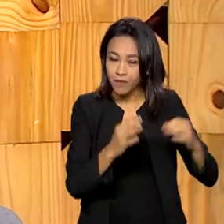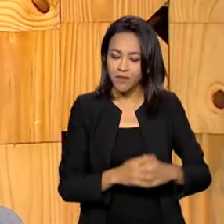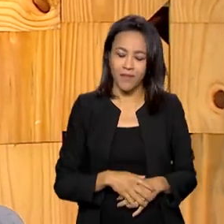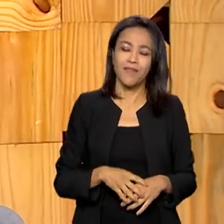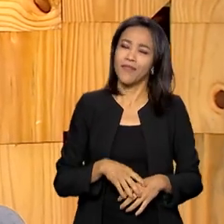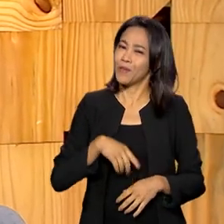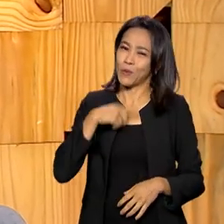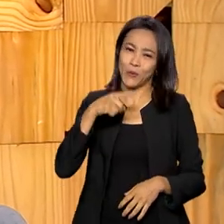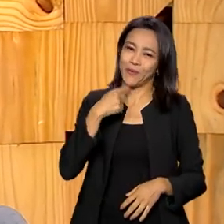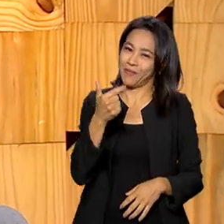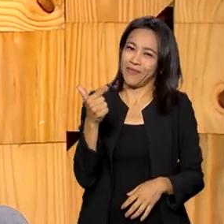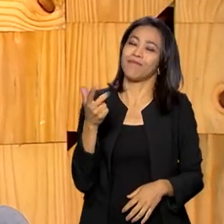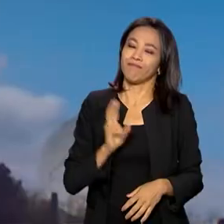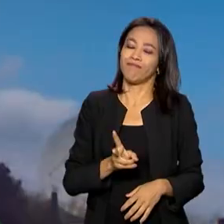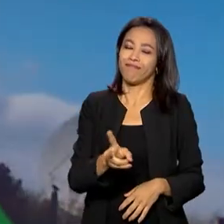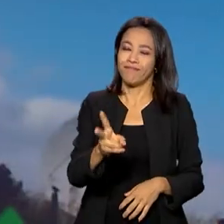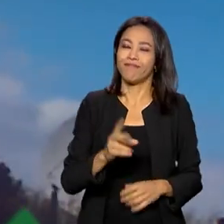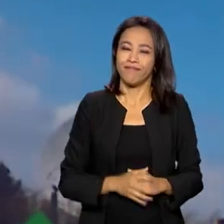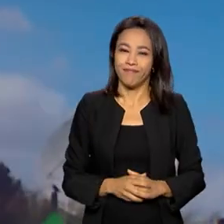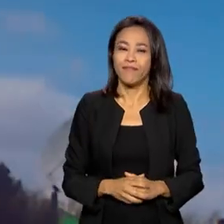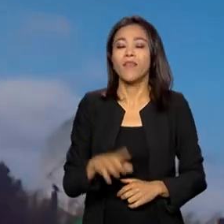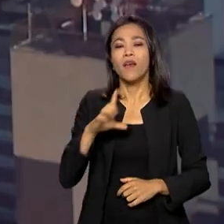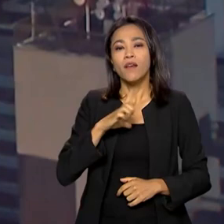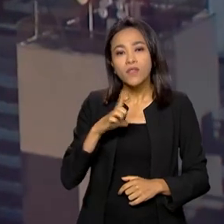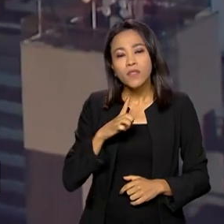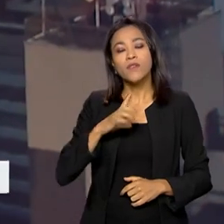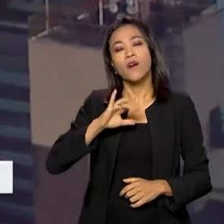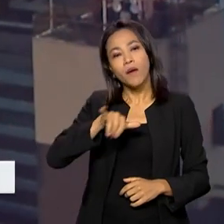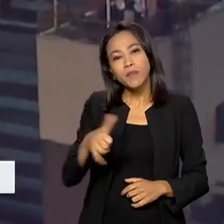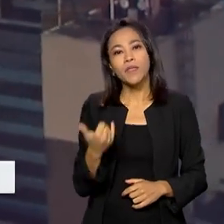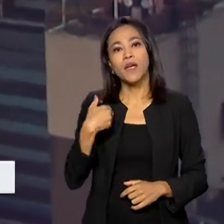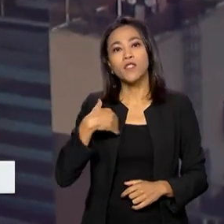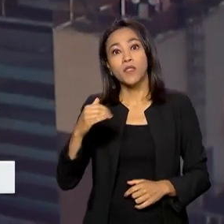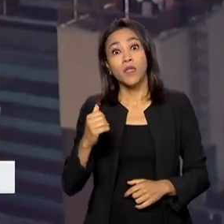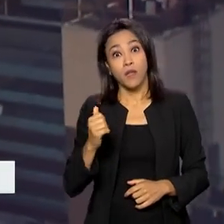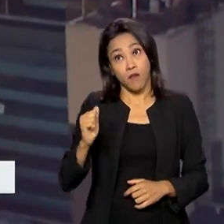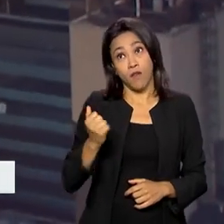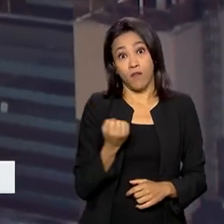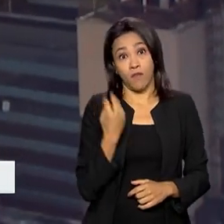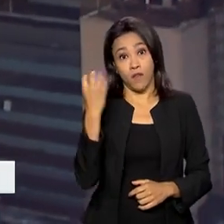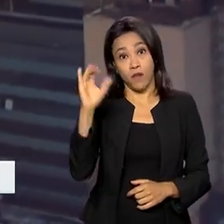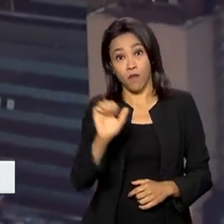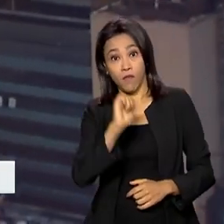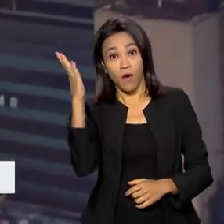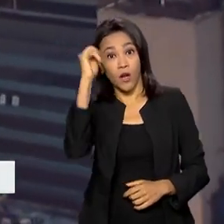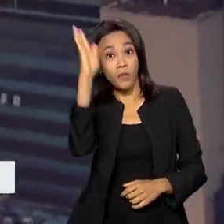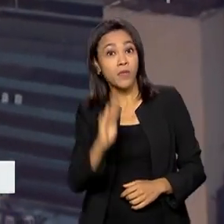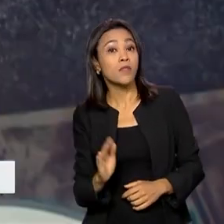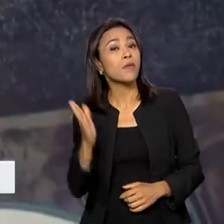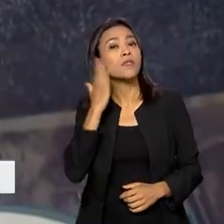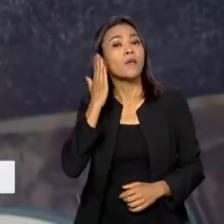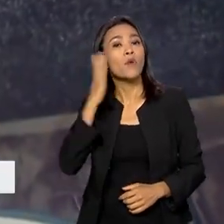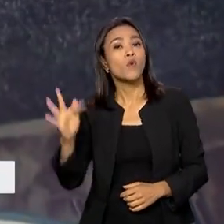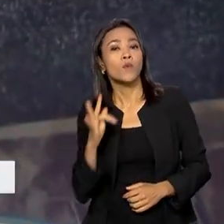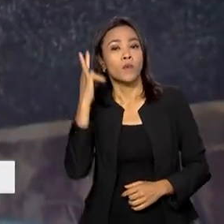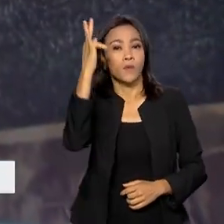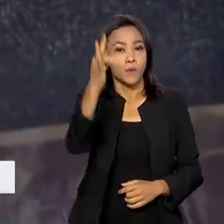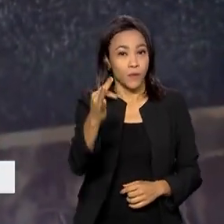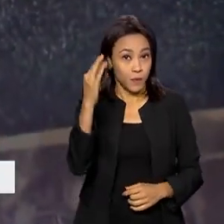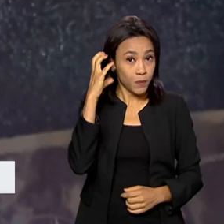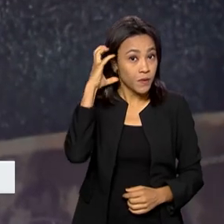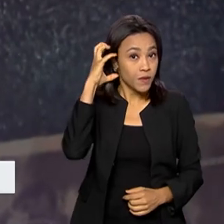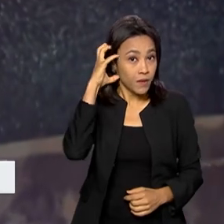Eu tive a oportunidade, mais de uma vez, de estar no exterior para ver o futuro da rádiofusão. E,